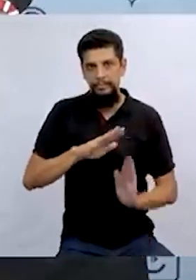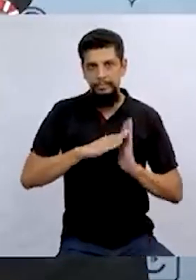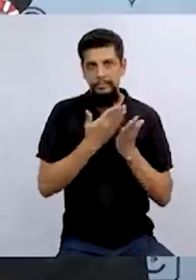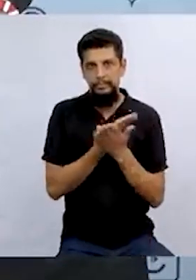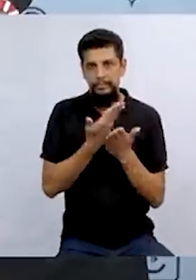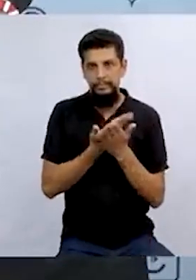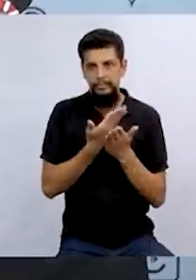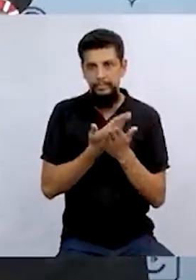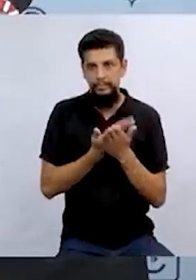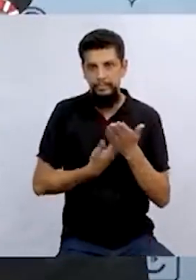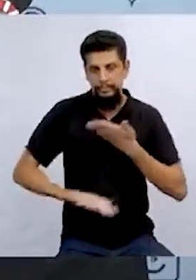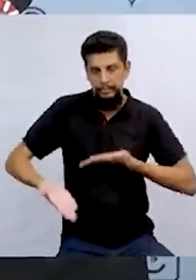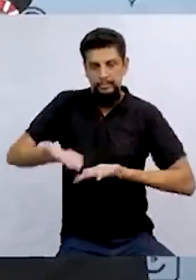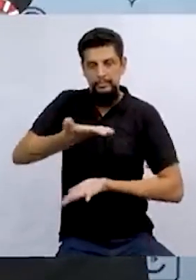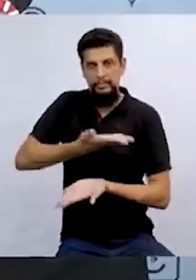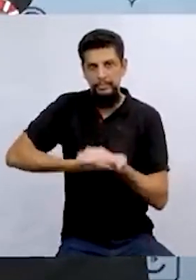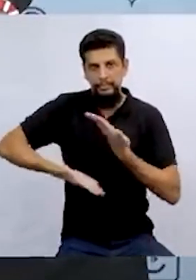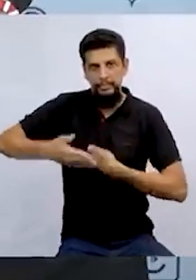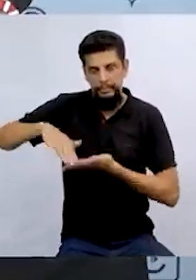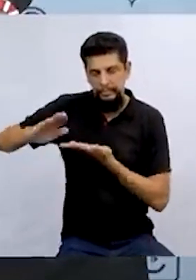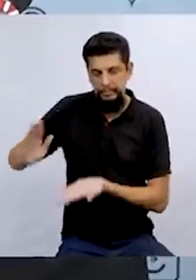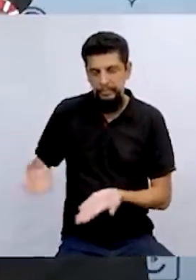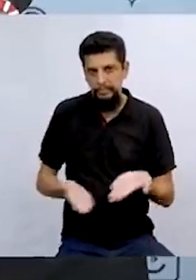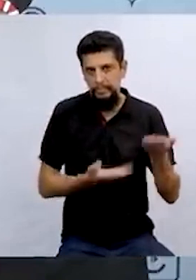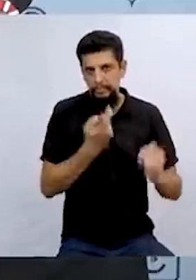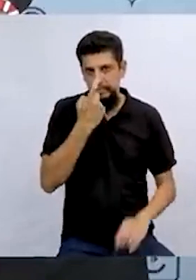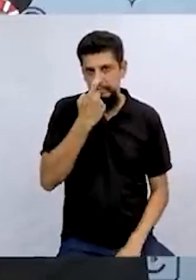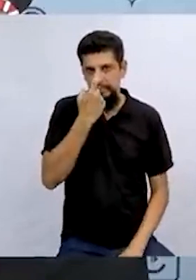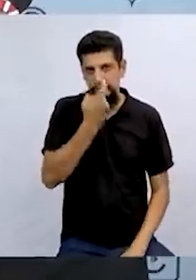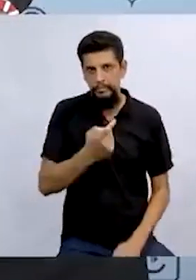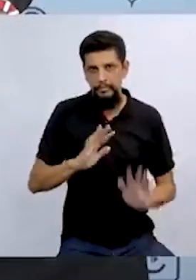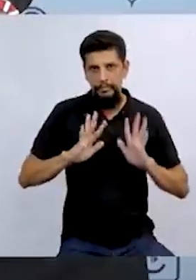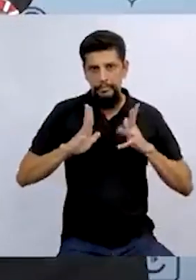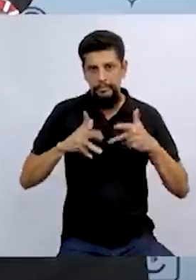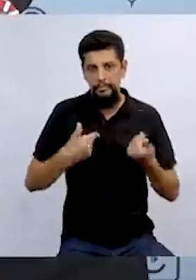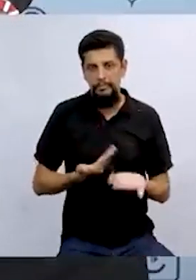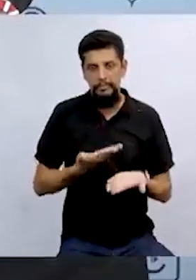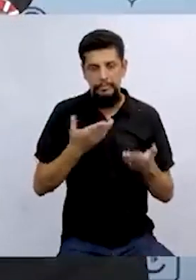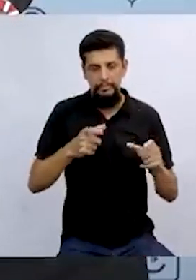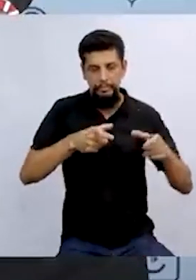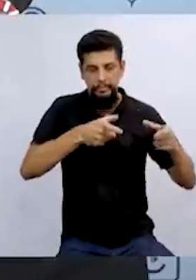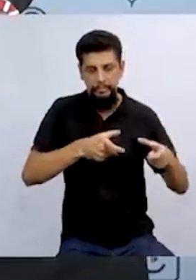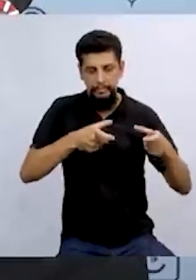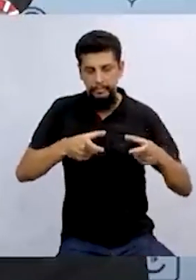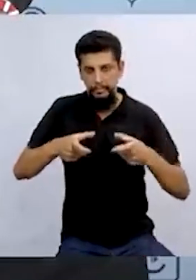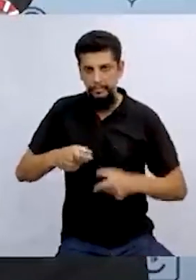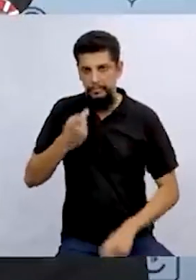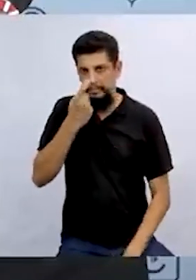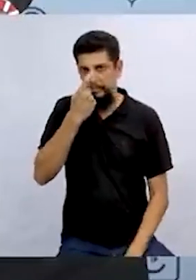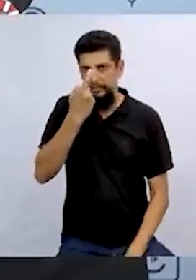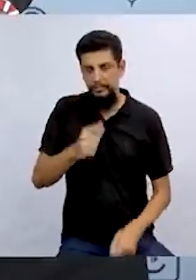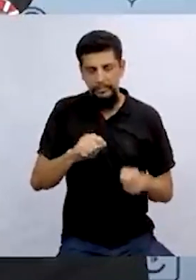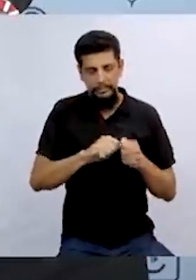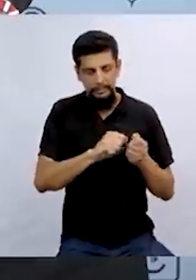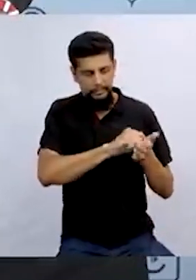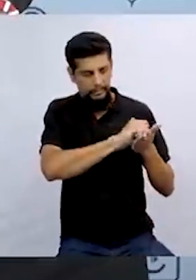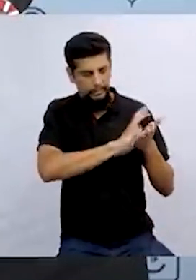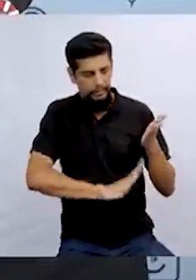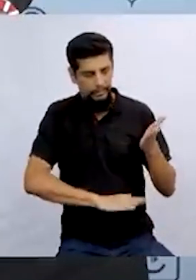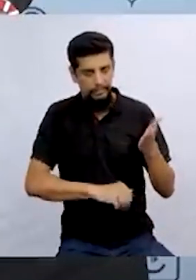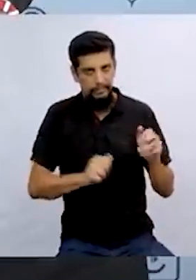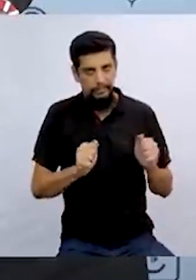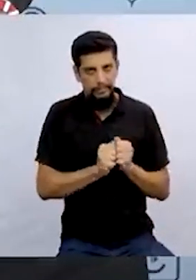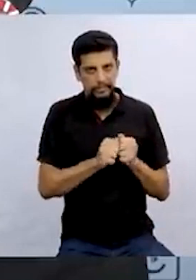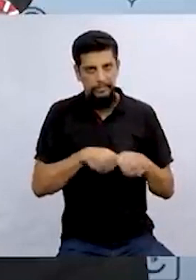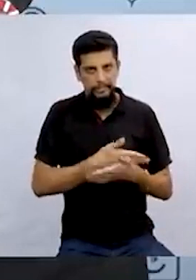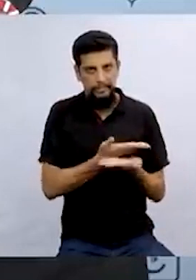rede estão interagindo. Elas levaram a bruxa do batom pra todos os cantos. A bruxa está fazendo atividade junto